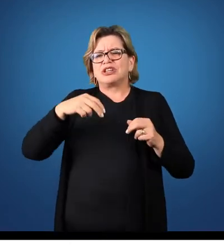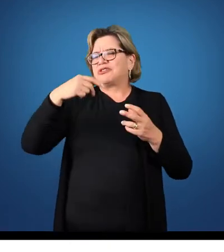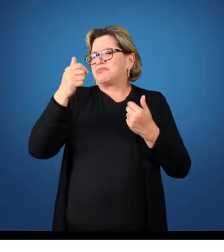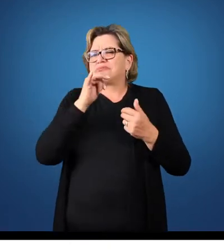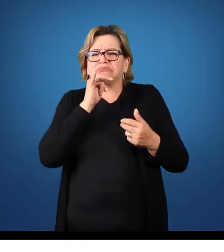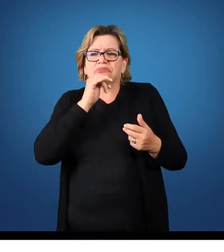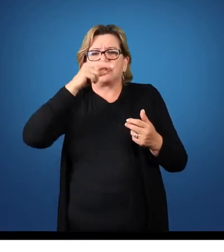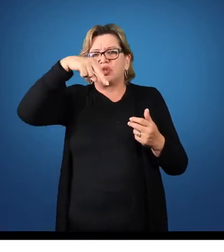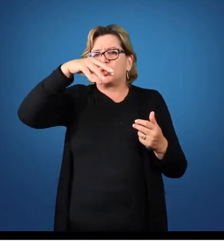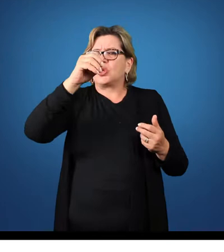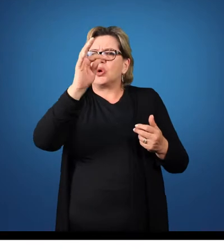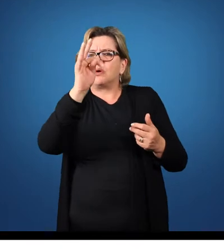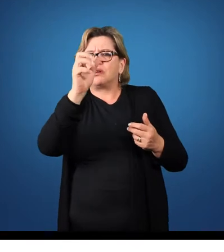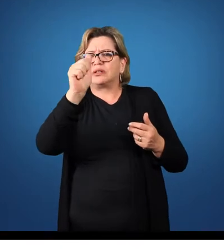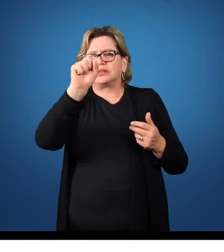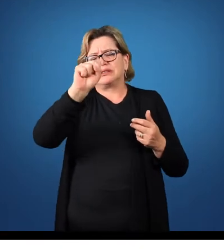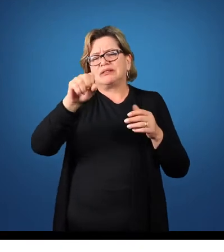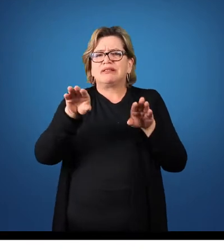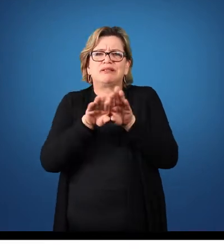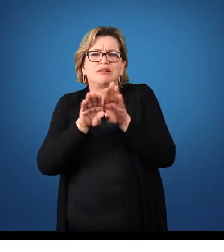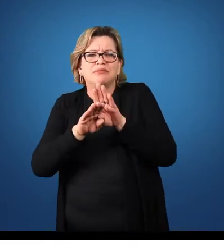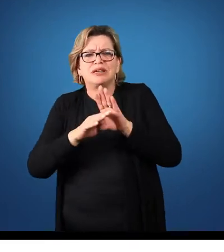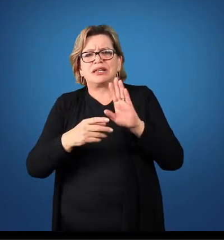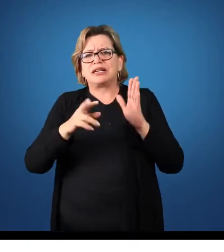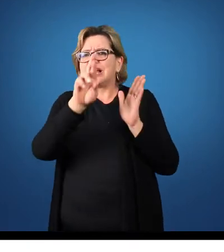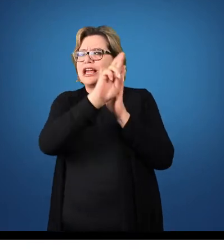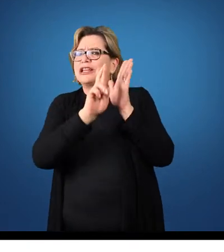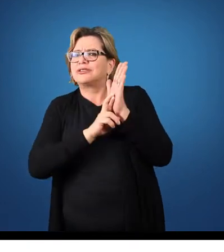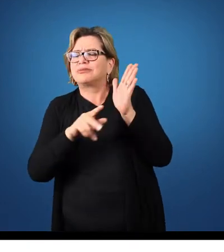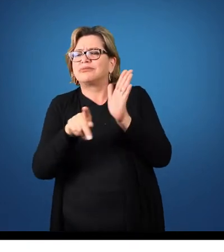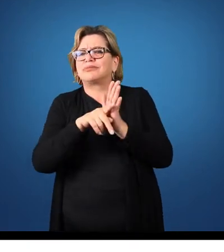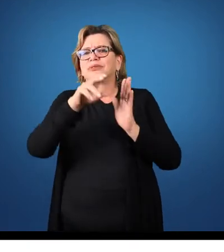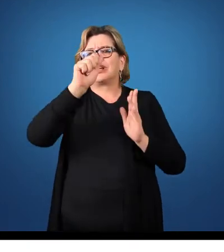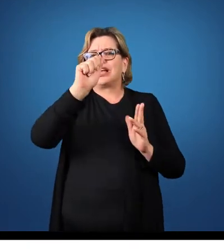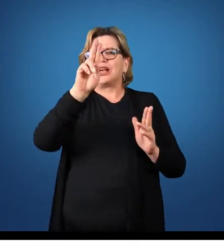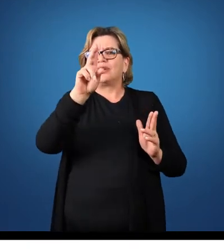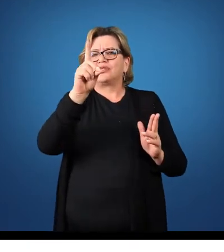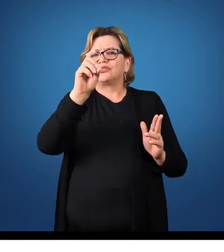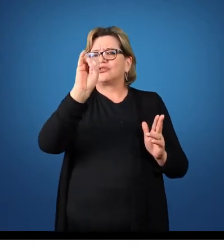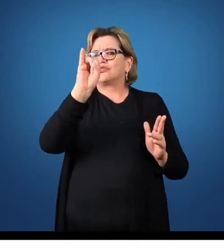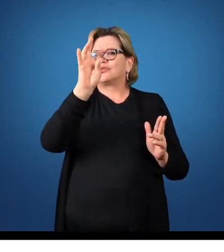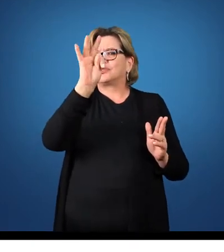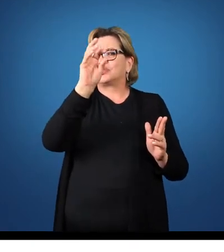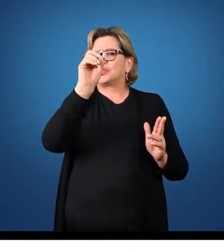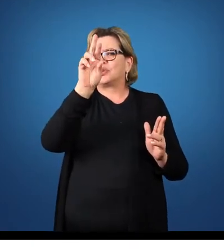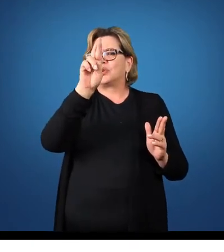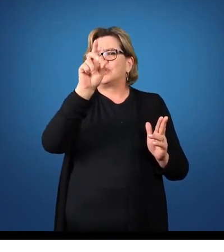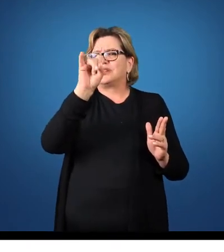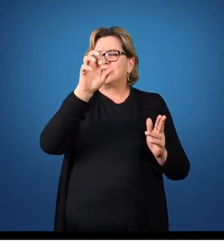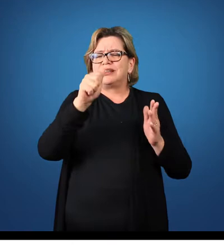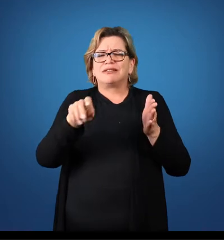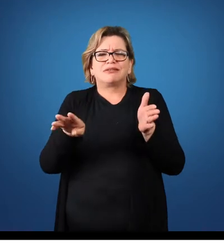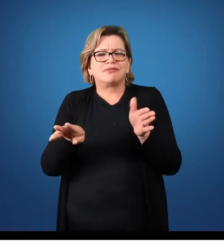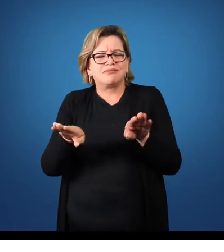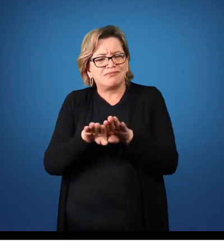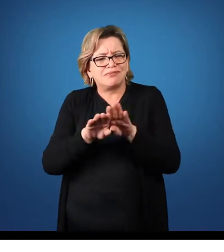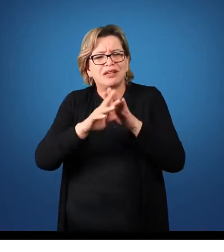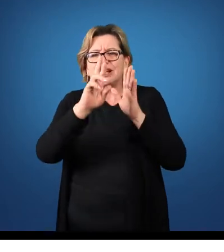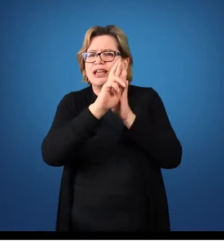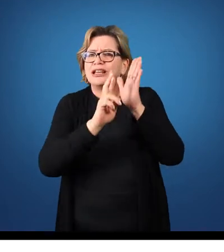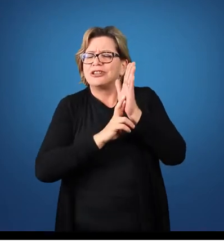explicativas, parecer de auditoria, pareceres dos auditores independentes, relatório de administração.